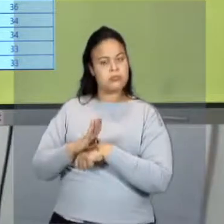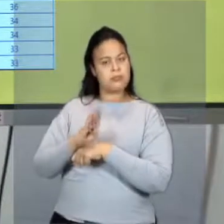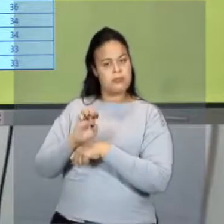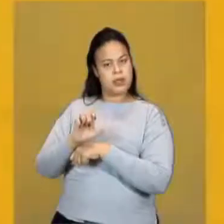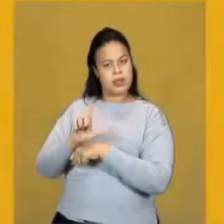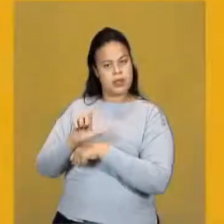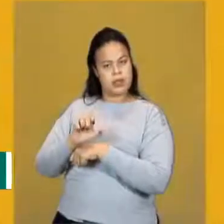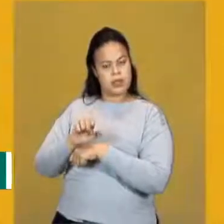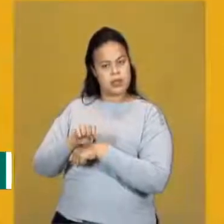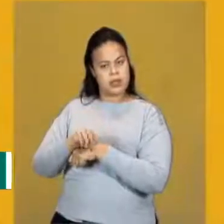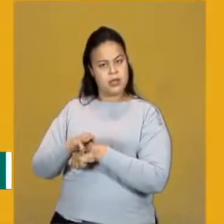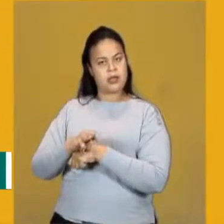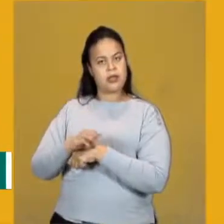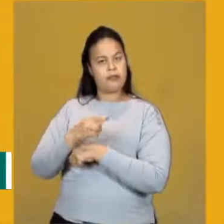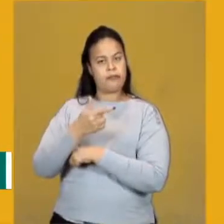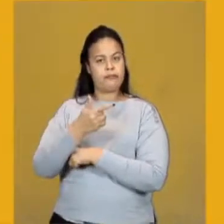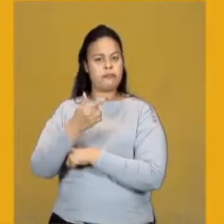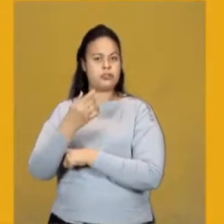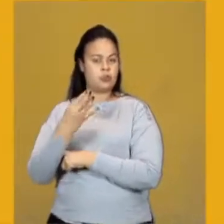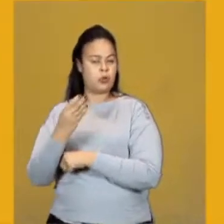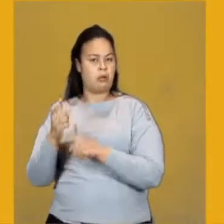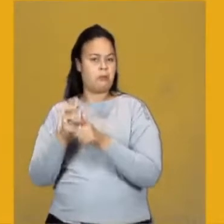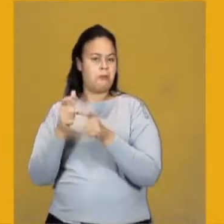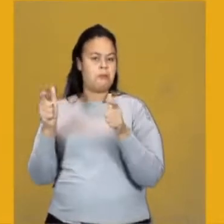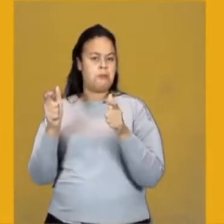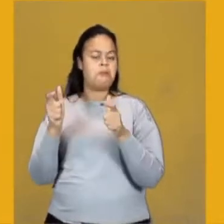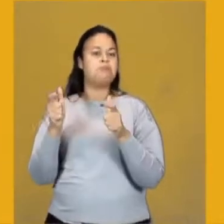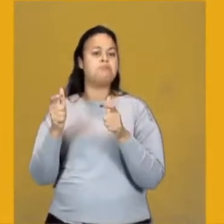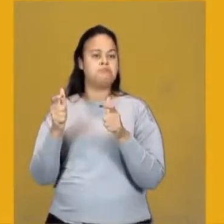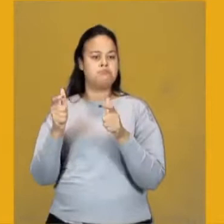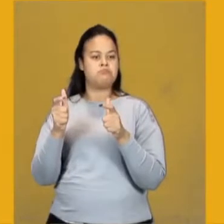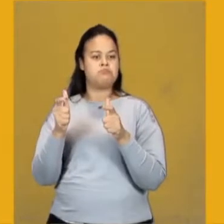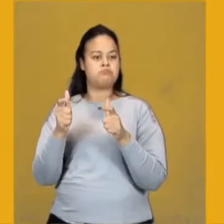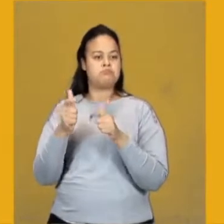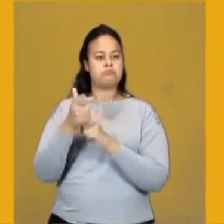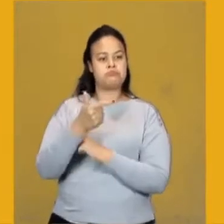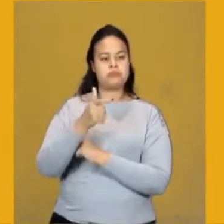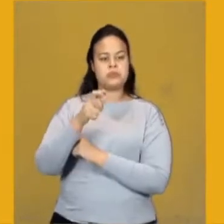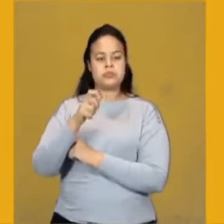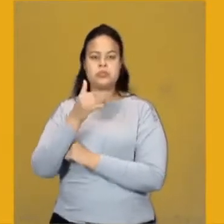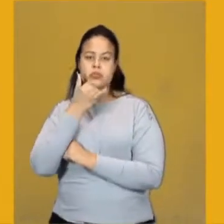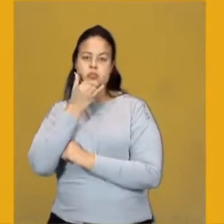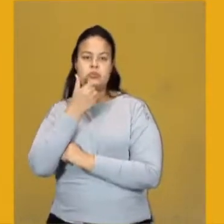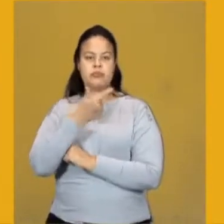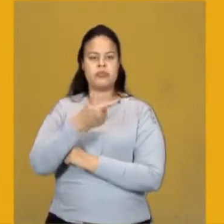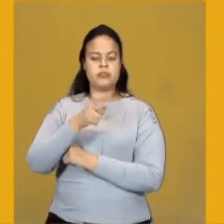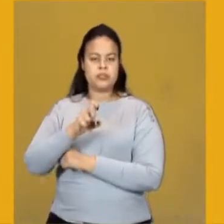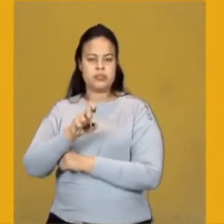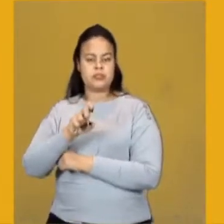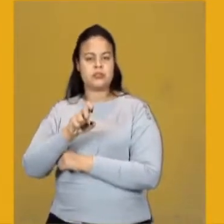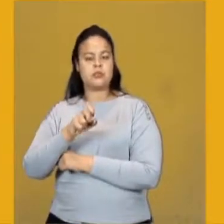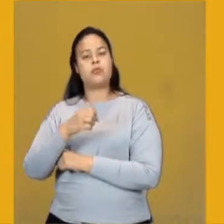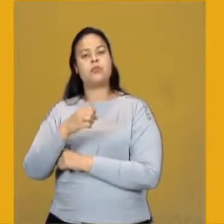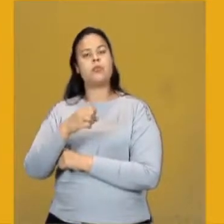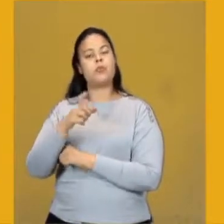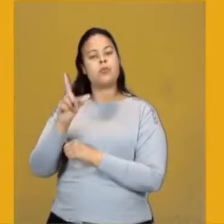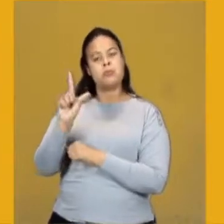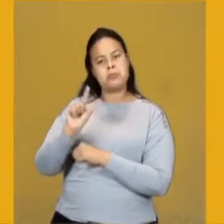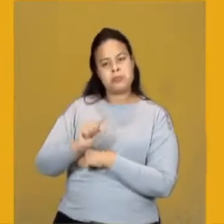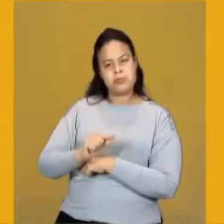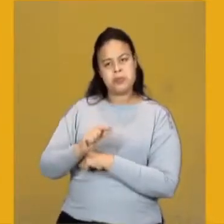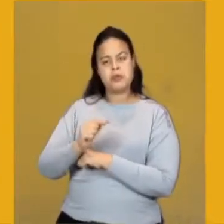24 de máxima, desculpa, 25, 24 de mínima e 31 de